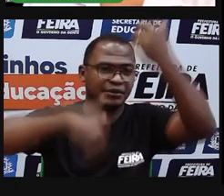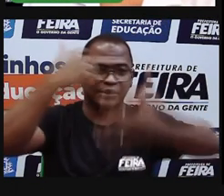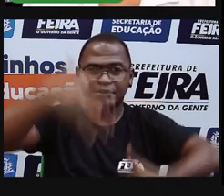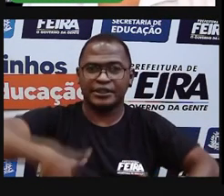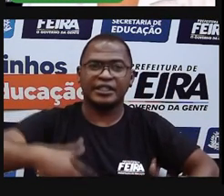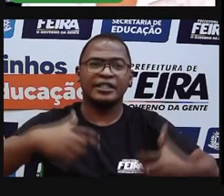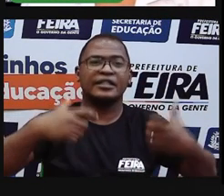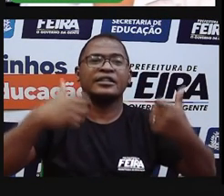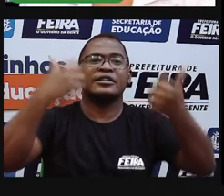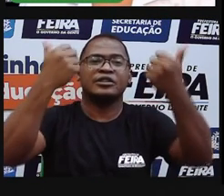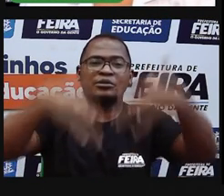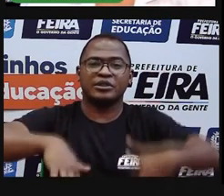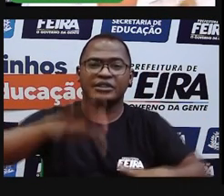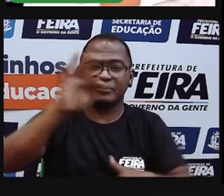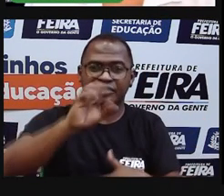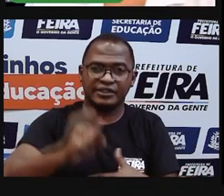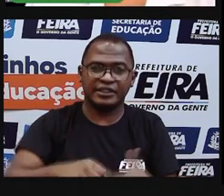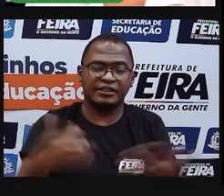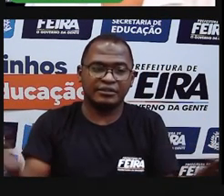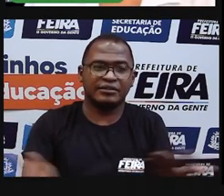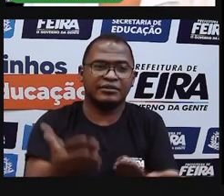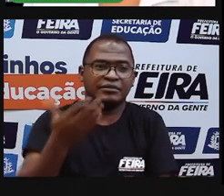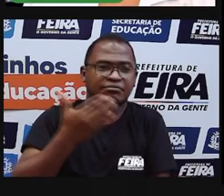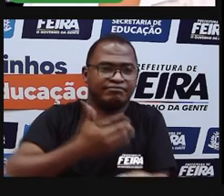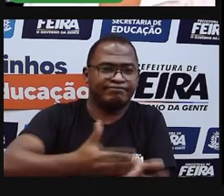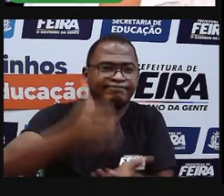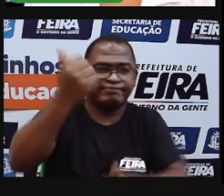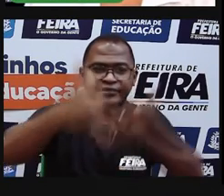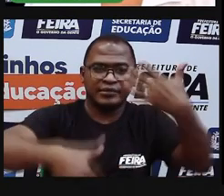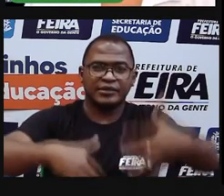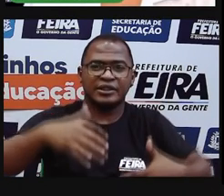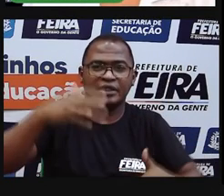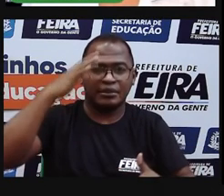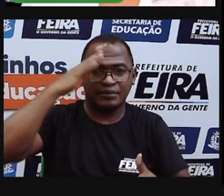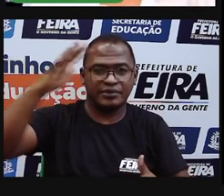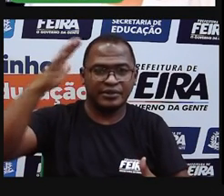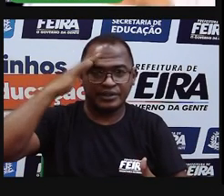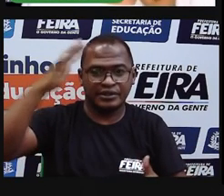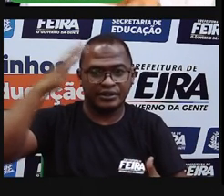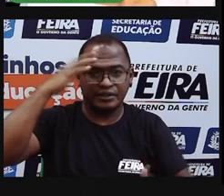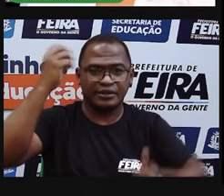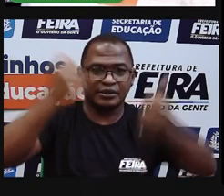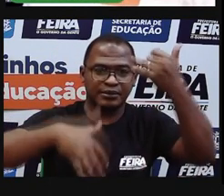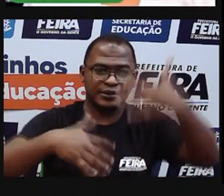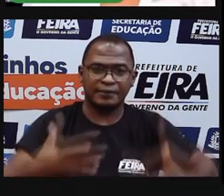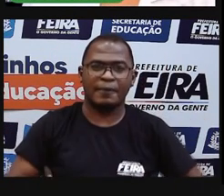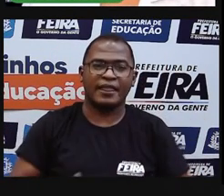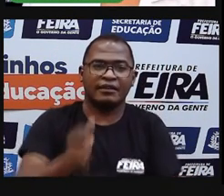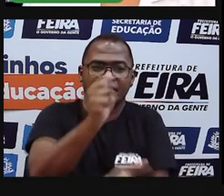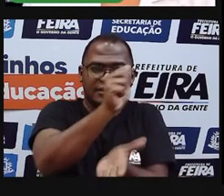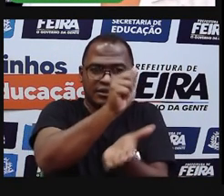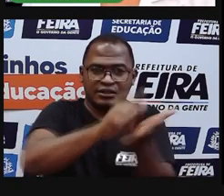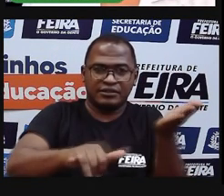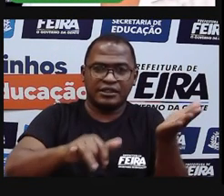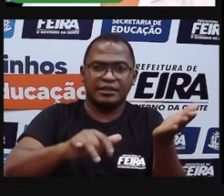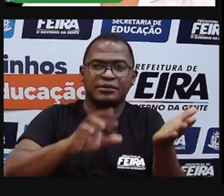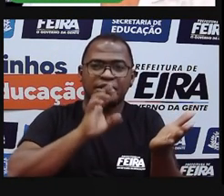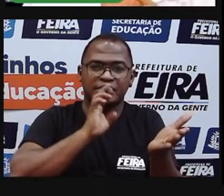Santana. Em nossas aulas, vamos continuar refletindo sobre Feira de Santana. E eu quero deixar uma atividade para vocês.